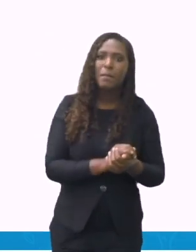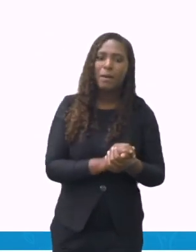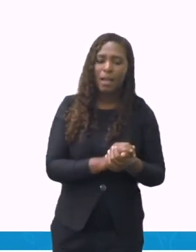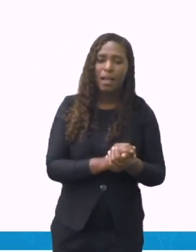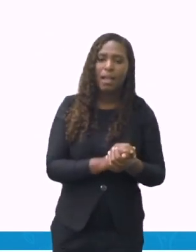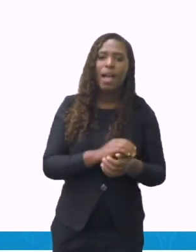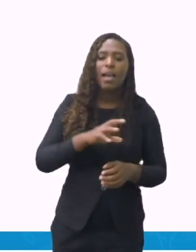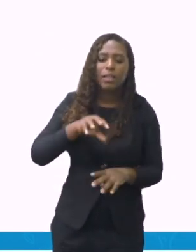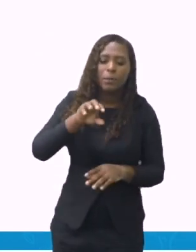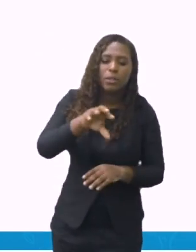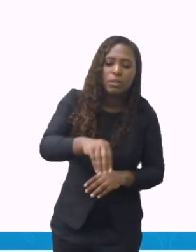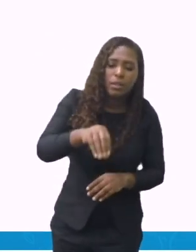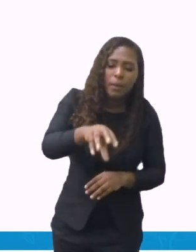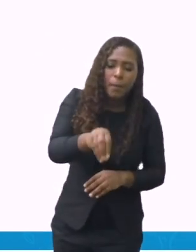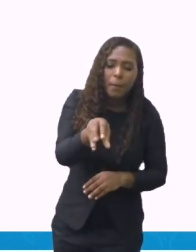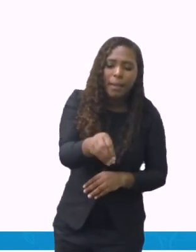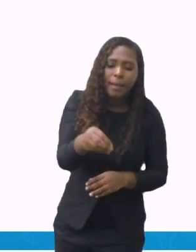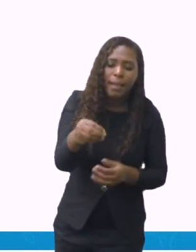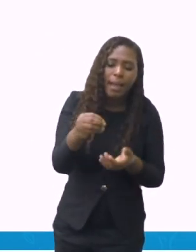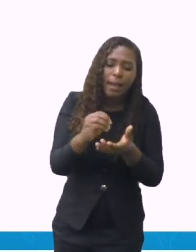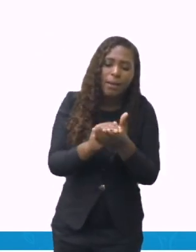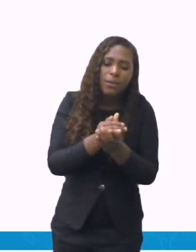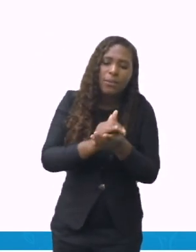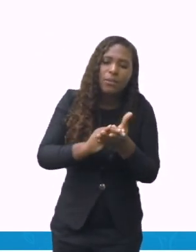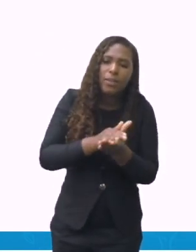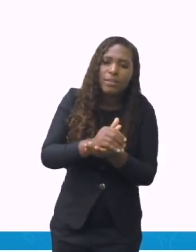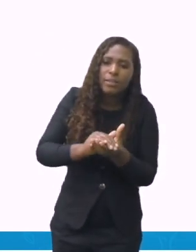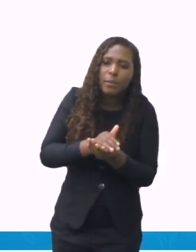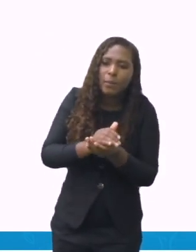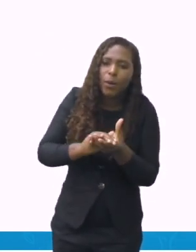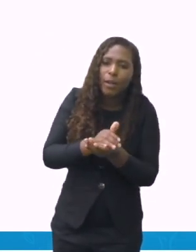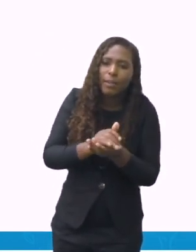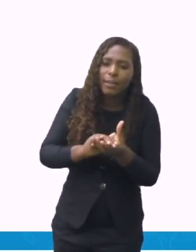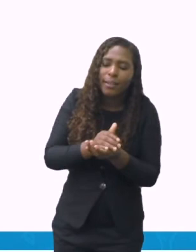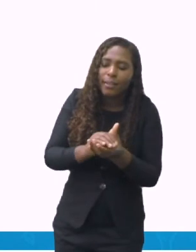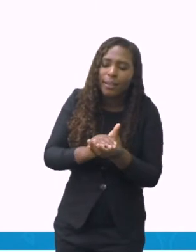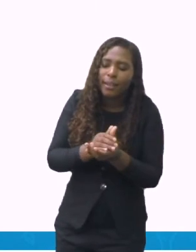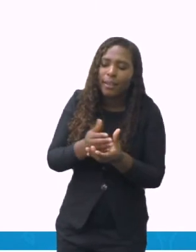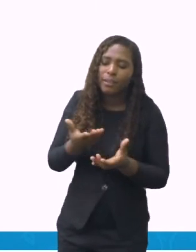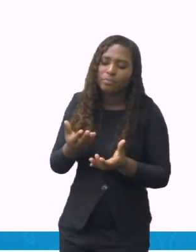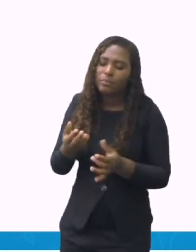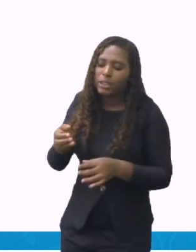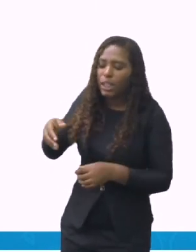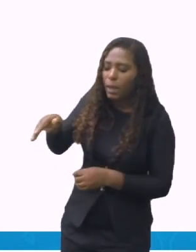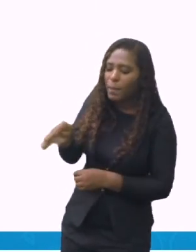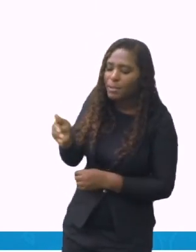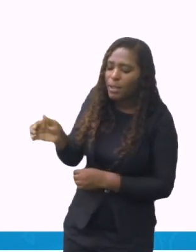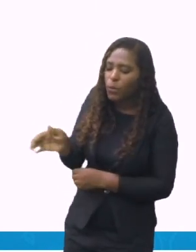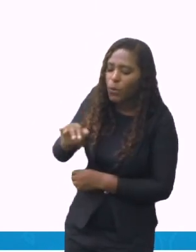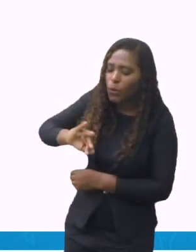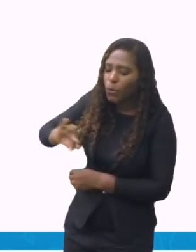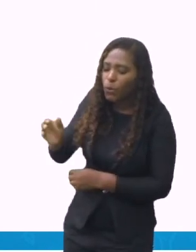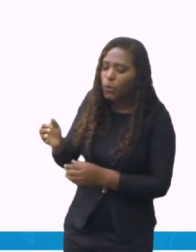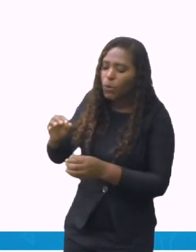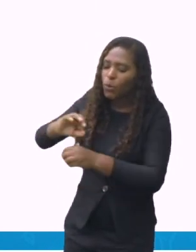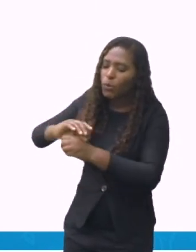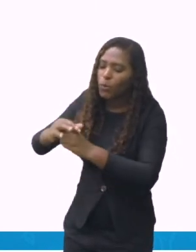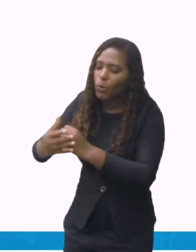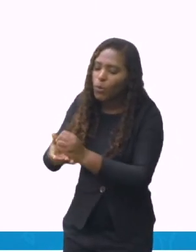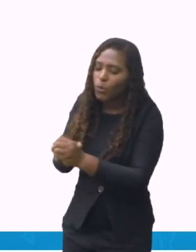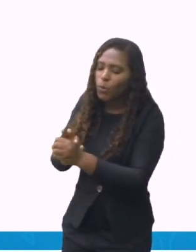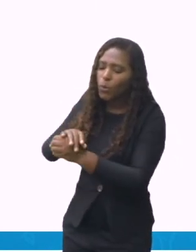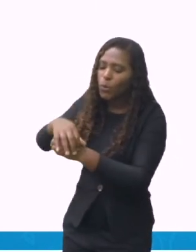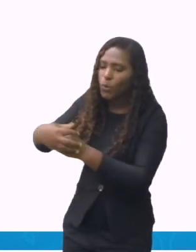Sirva em forminhas de papel. Então, eu posso fazer um bom brigadeiro seguindo a receita.